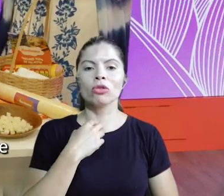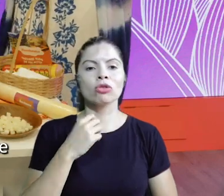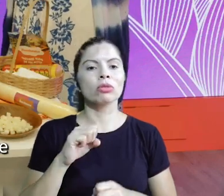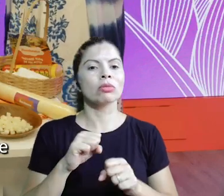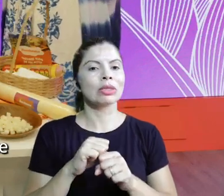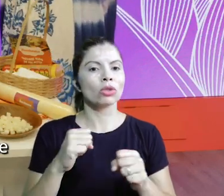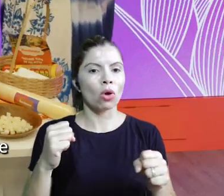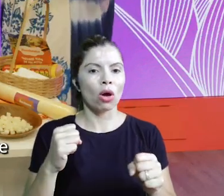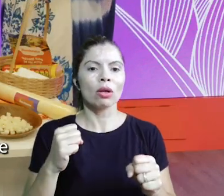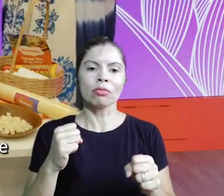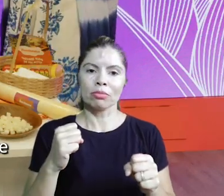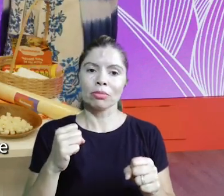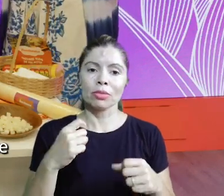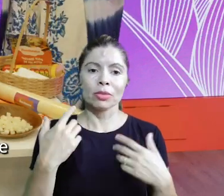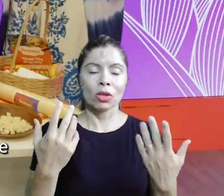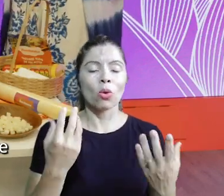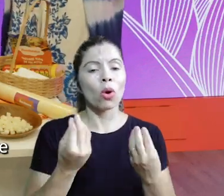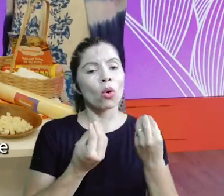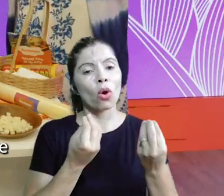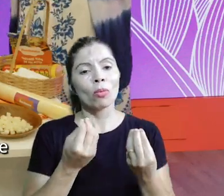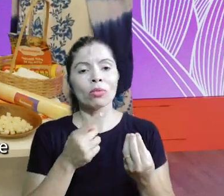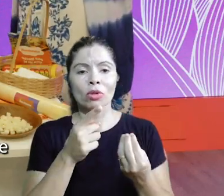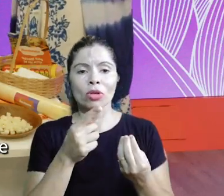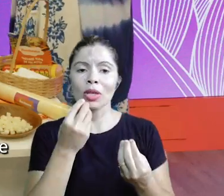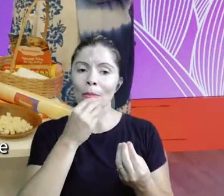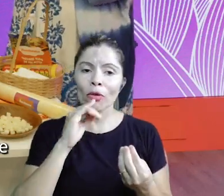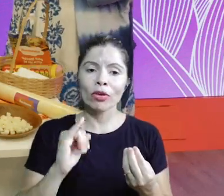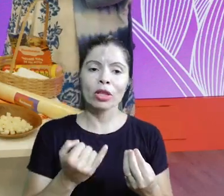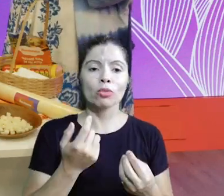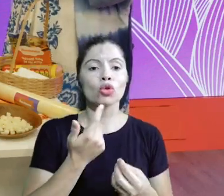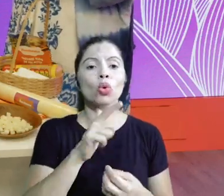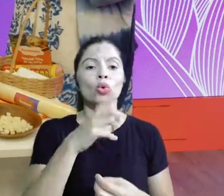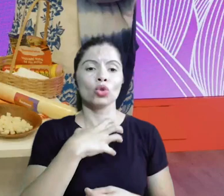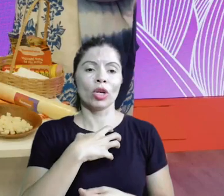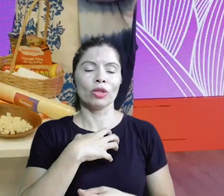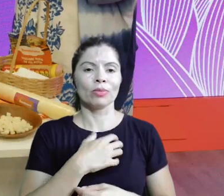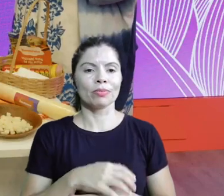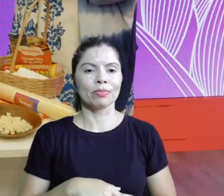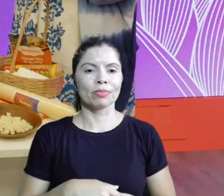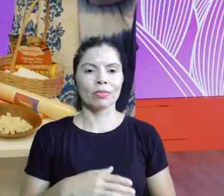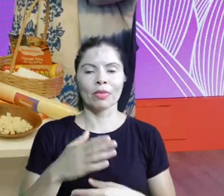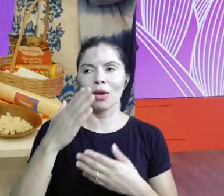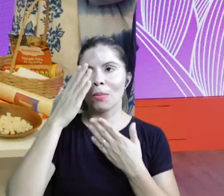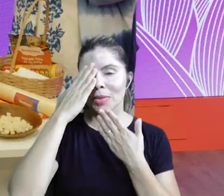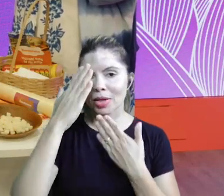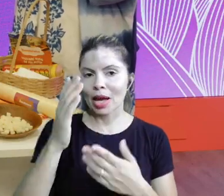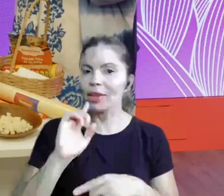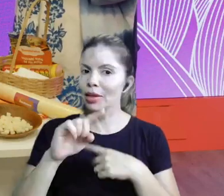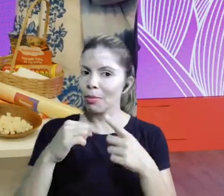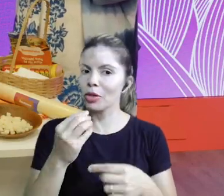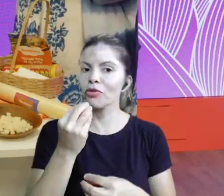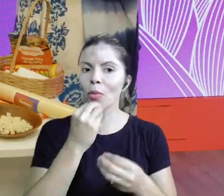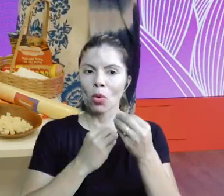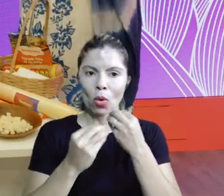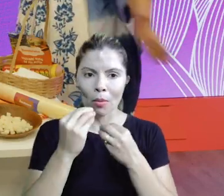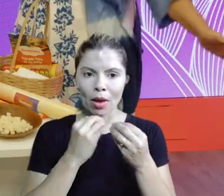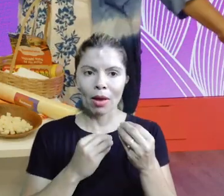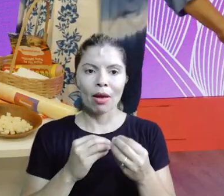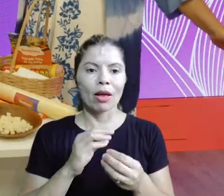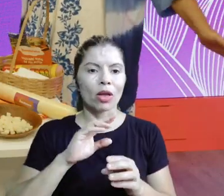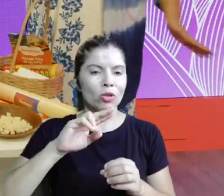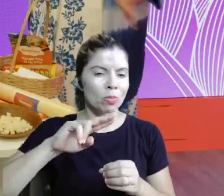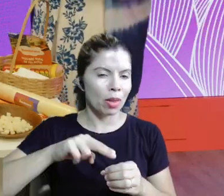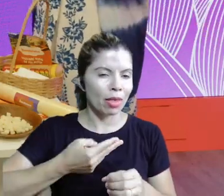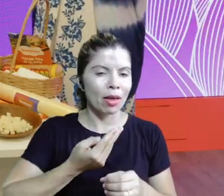fazer diferente Brincar com o produto Essa é a filosofia E muito obrigada Obrigada a Depois a gente vai degustar aí